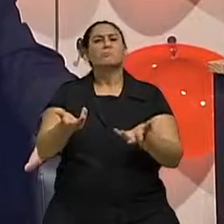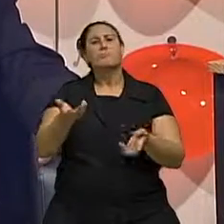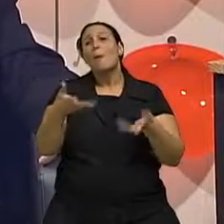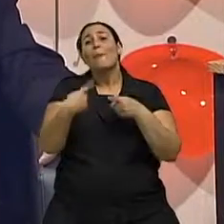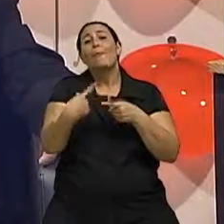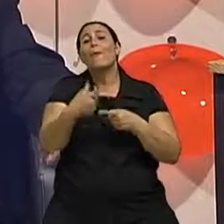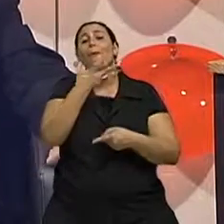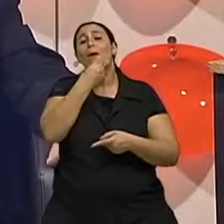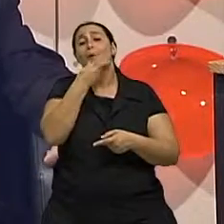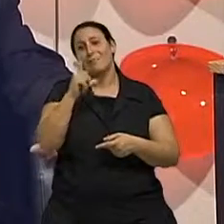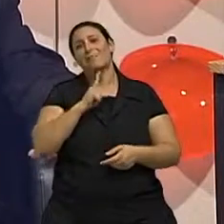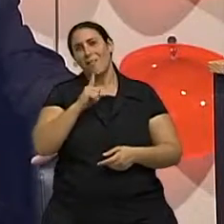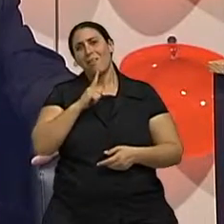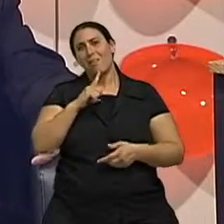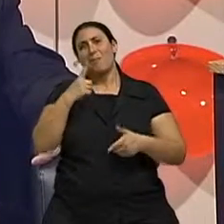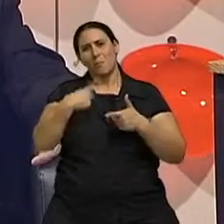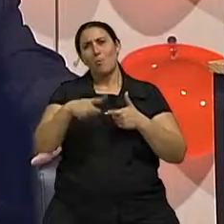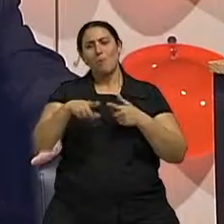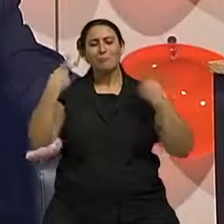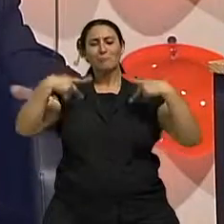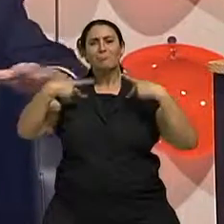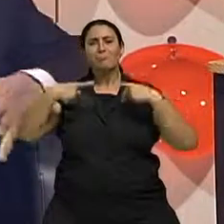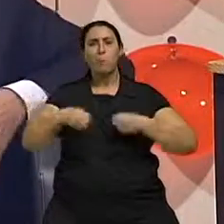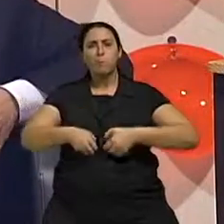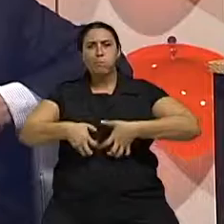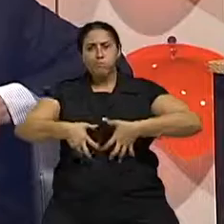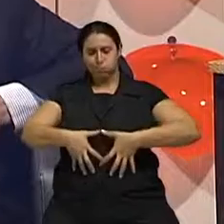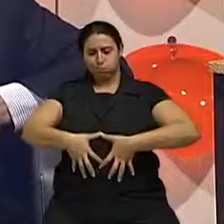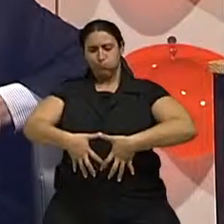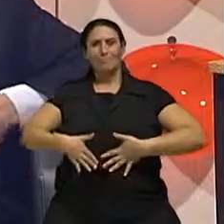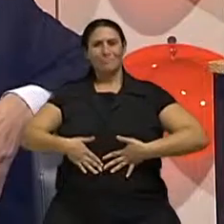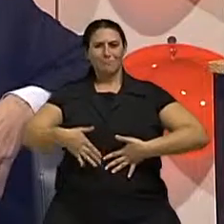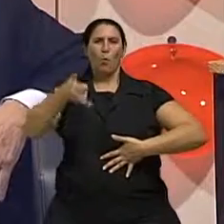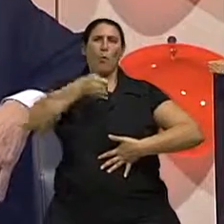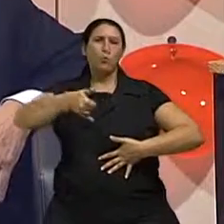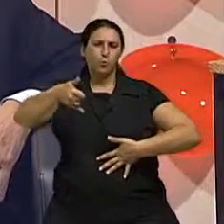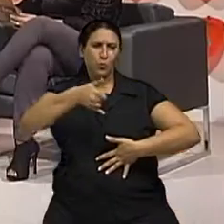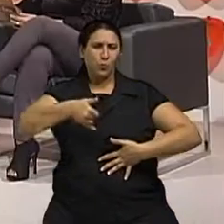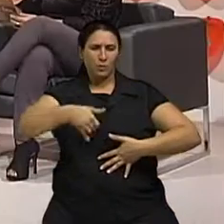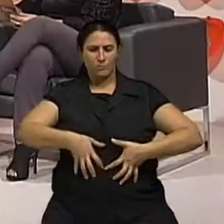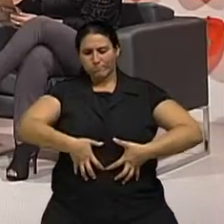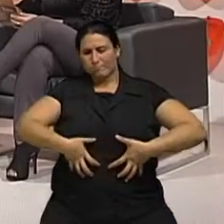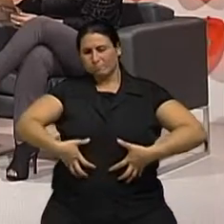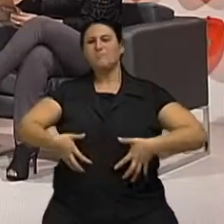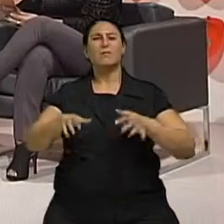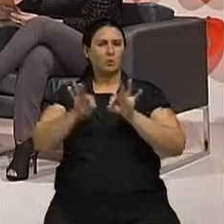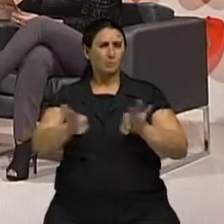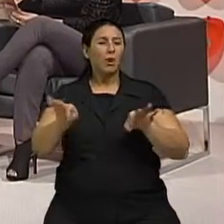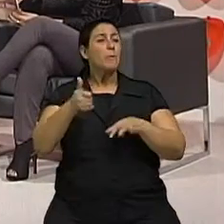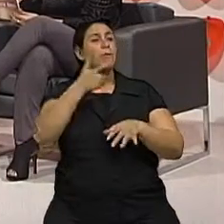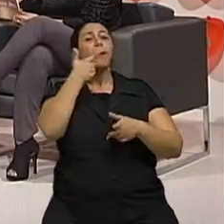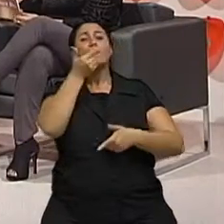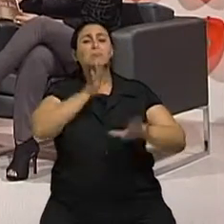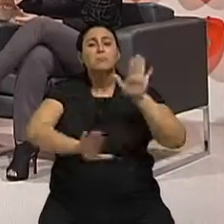ele tem esse problema da lipodistrofia. Então, é um pouco de gordura nos flancos, E tem menos paciência que nós, eu acho, para fazer dieta e